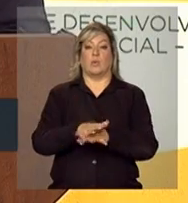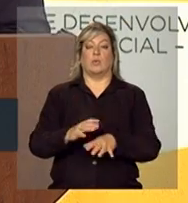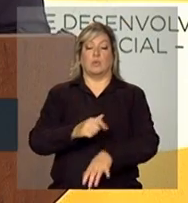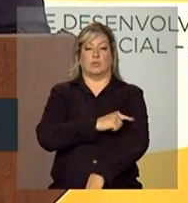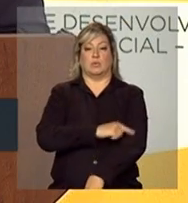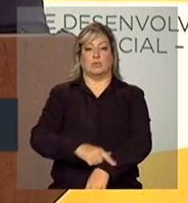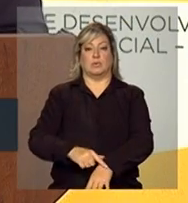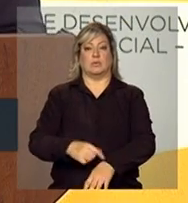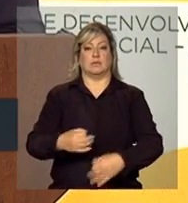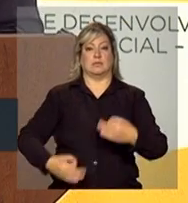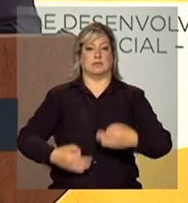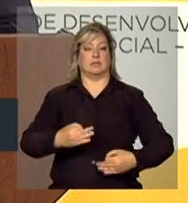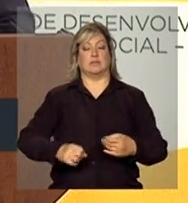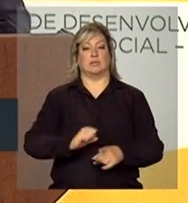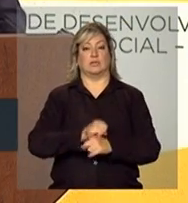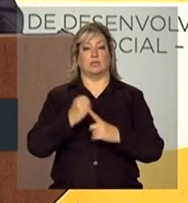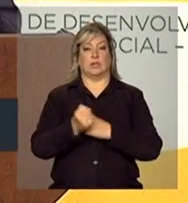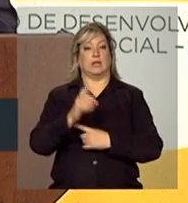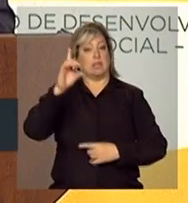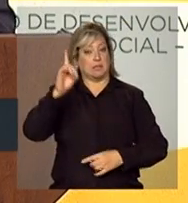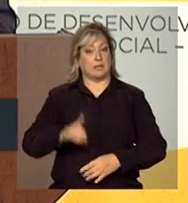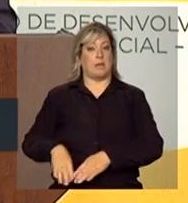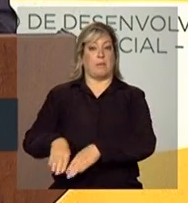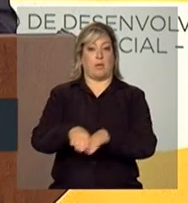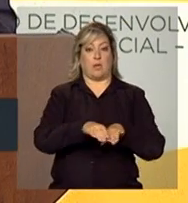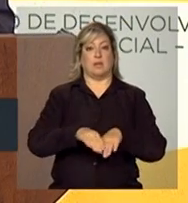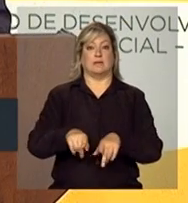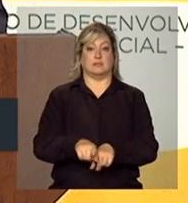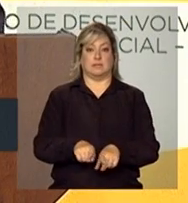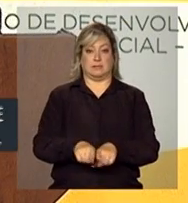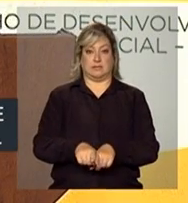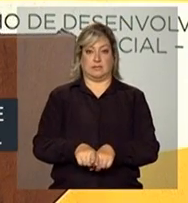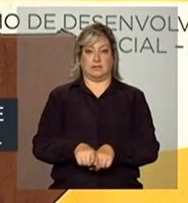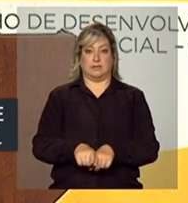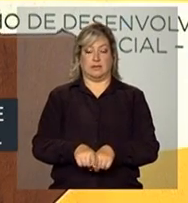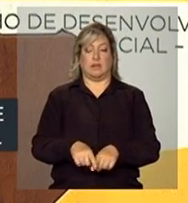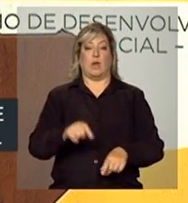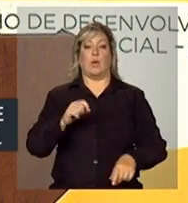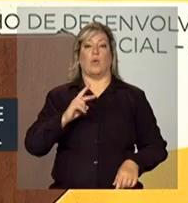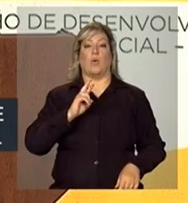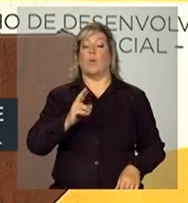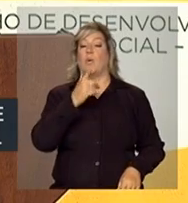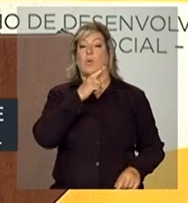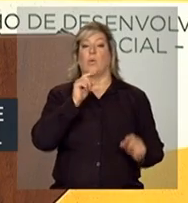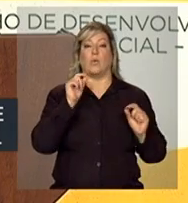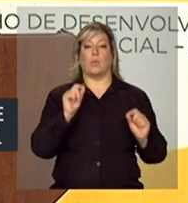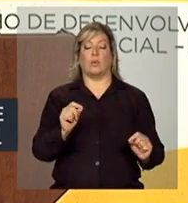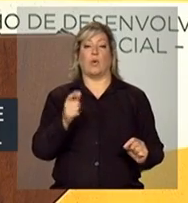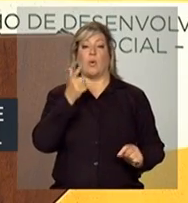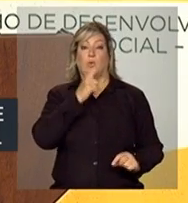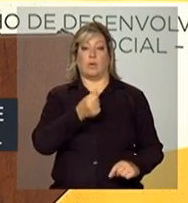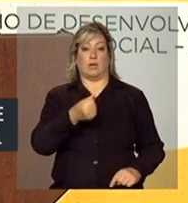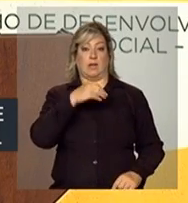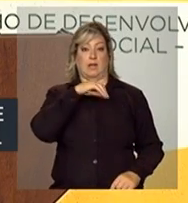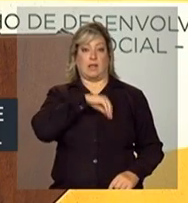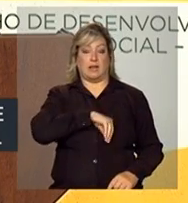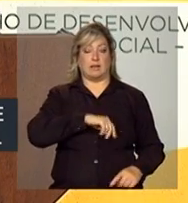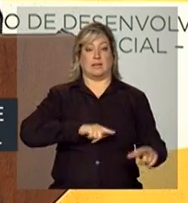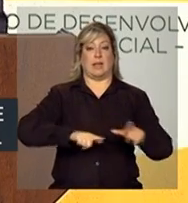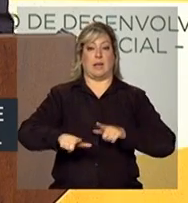justiça social e com democracia. O resultado é que conseguiu-se, através da renda do trabalho,